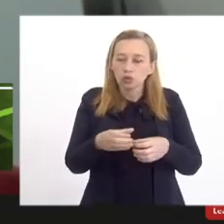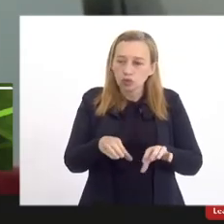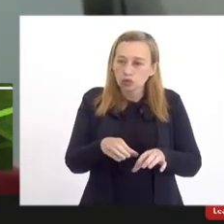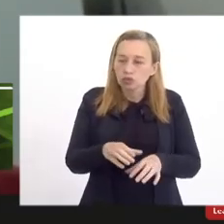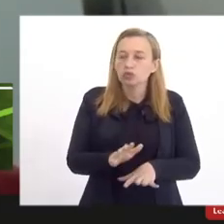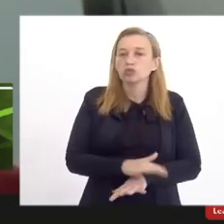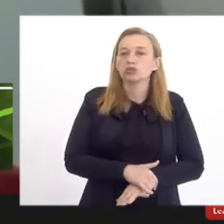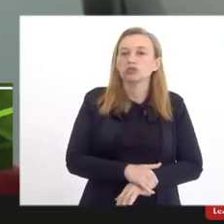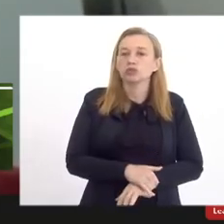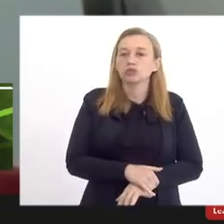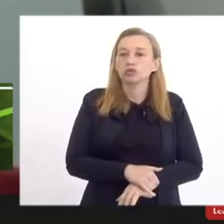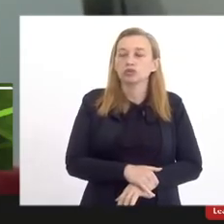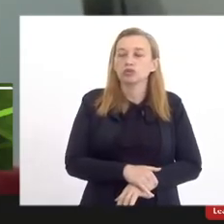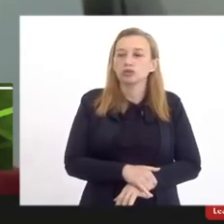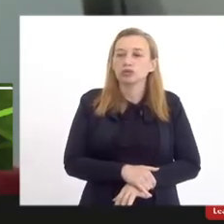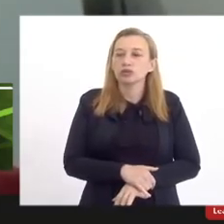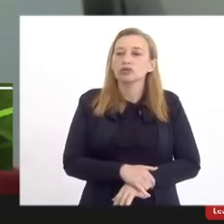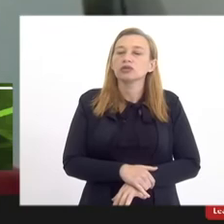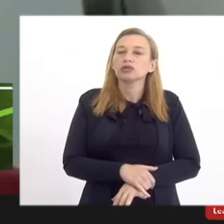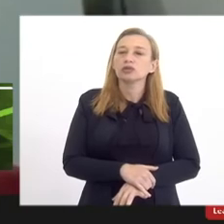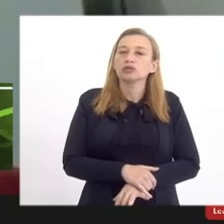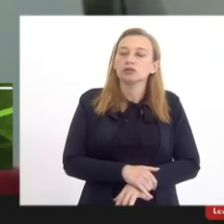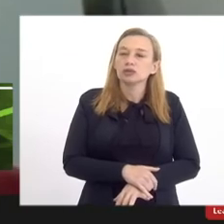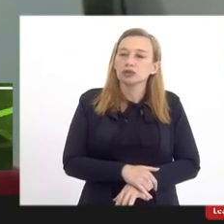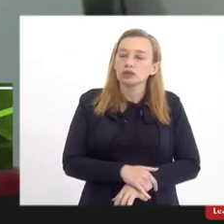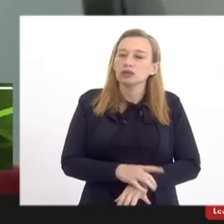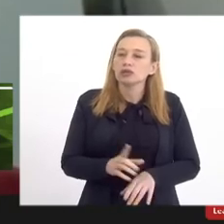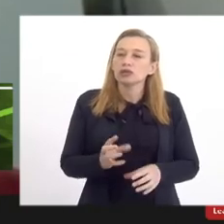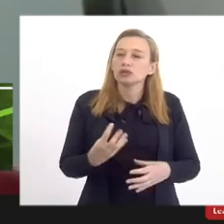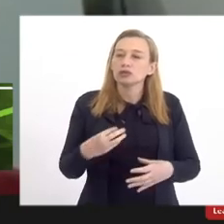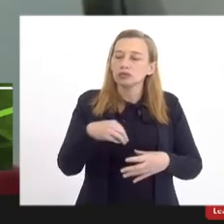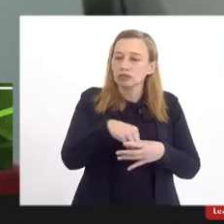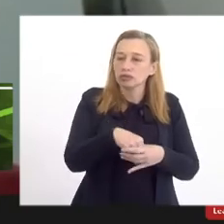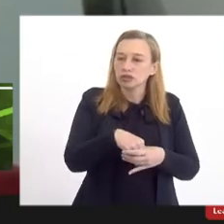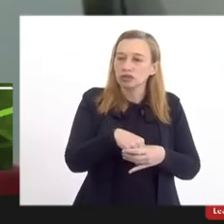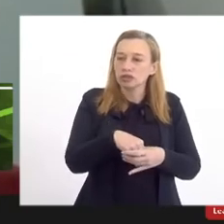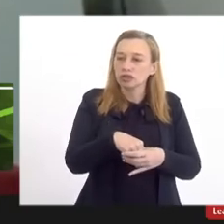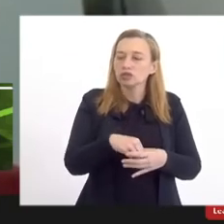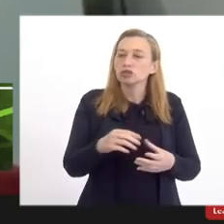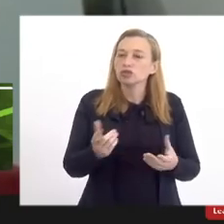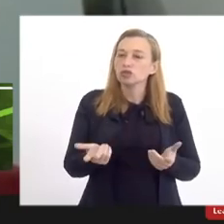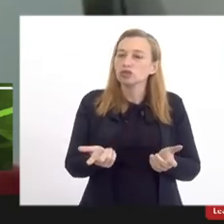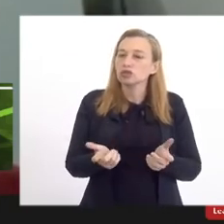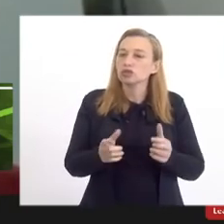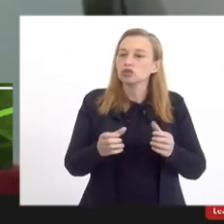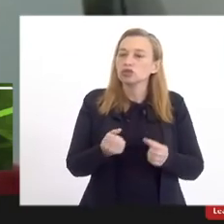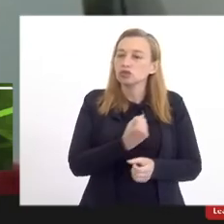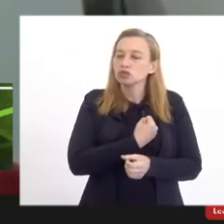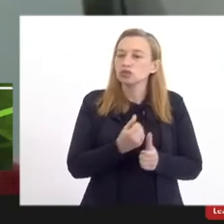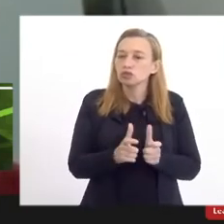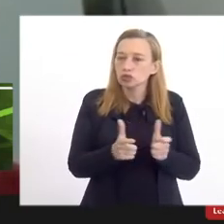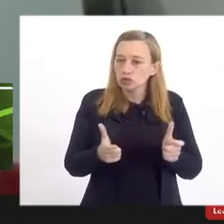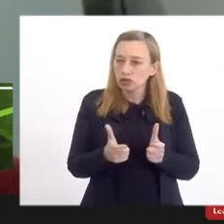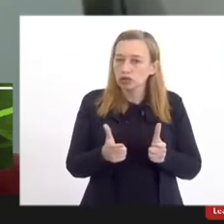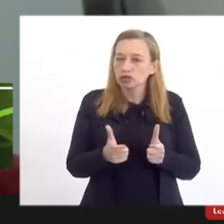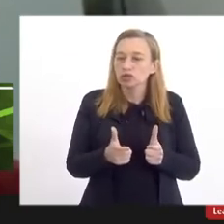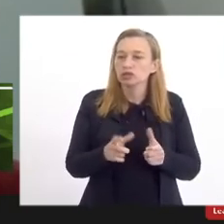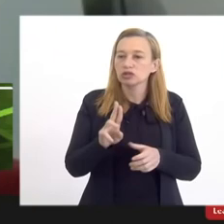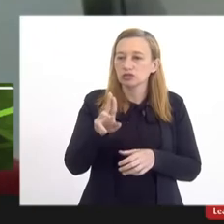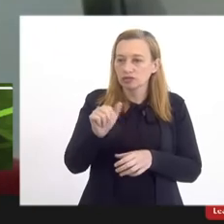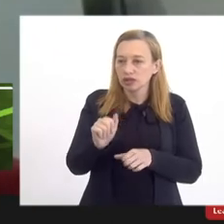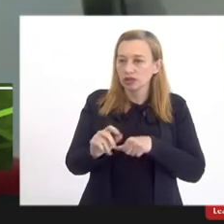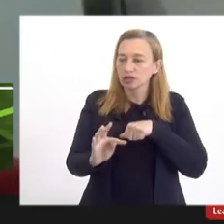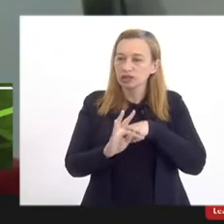suprir vacâncias de docentes e para a implementação do quadro de servidores técnicos administrativos.